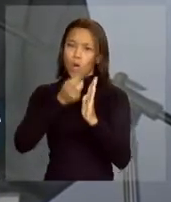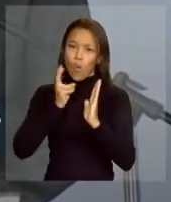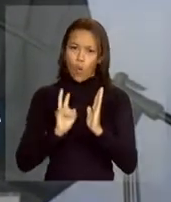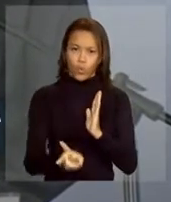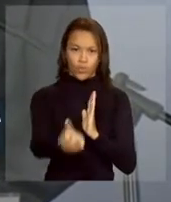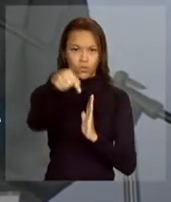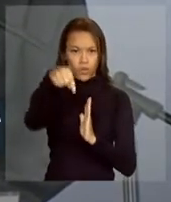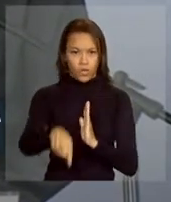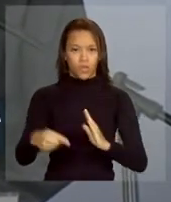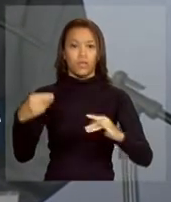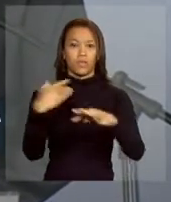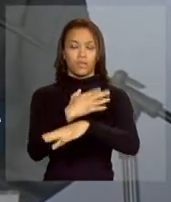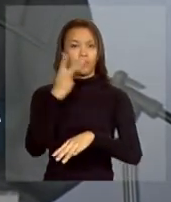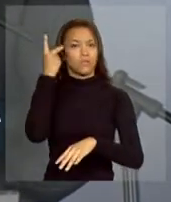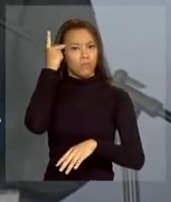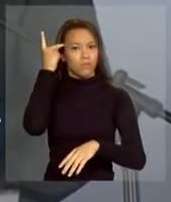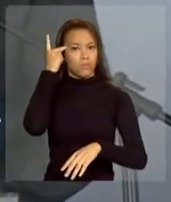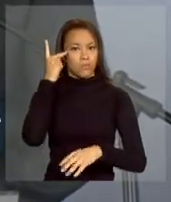cidade de São Paulo.